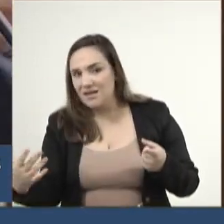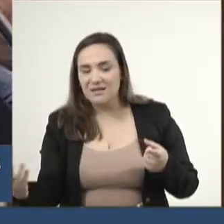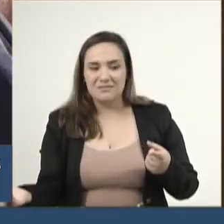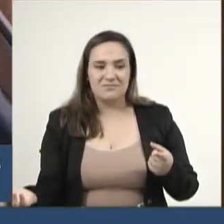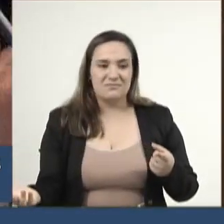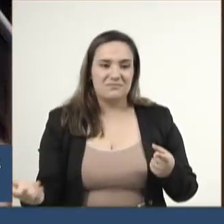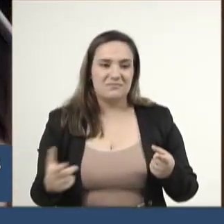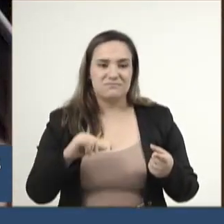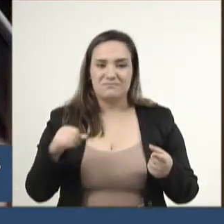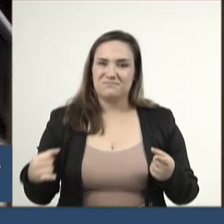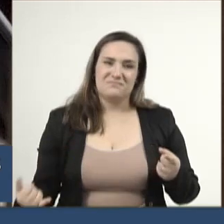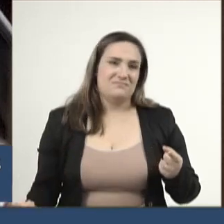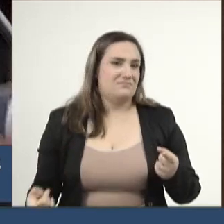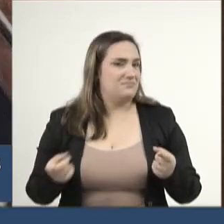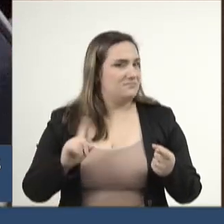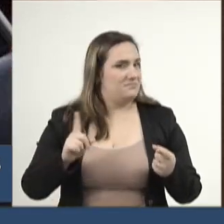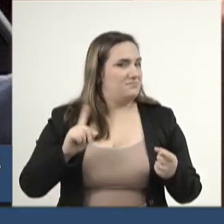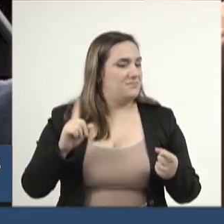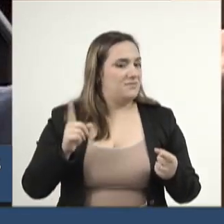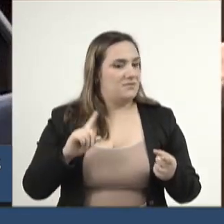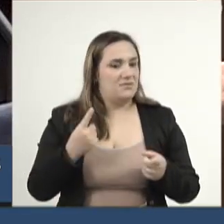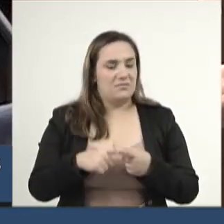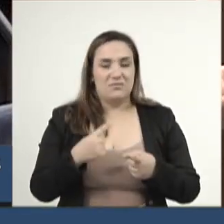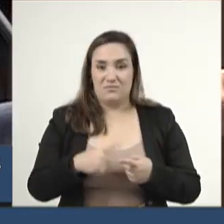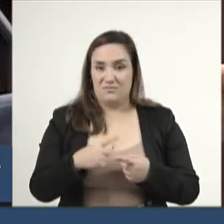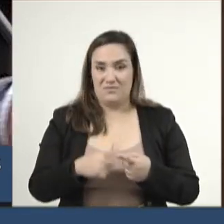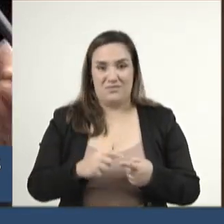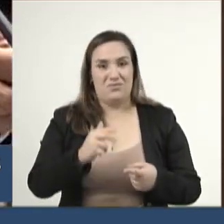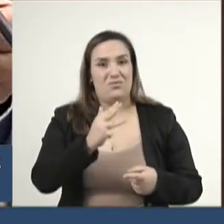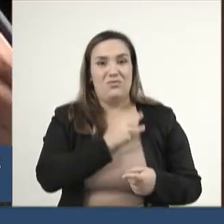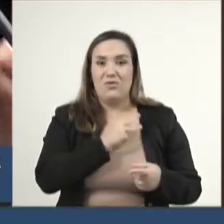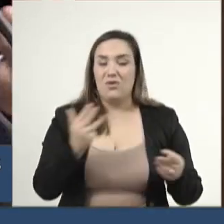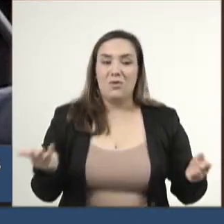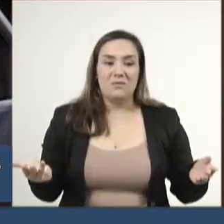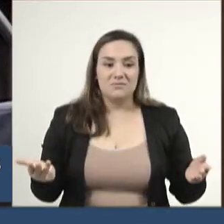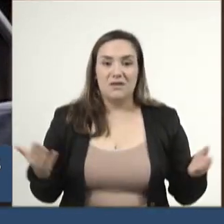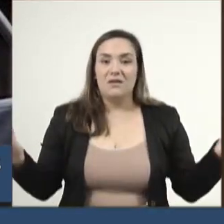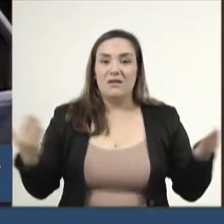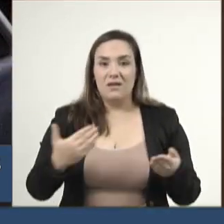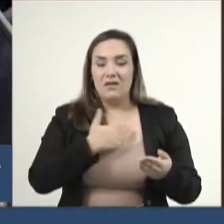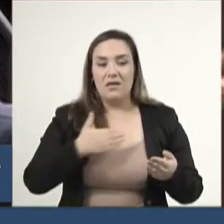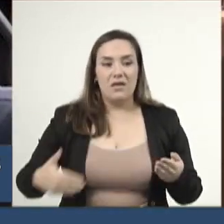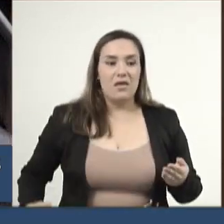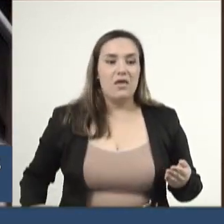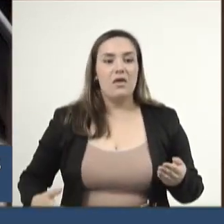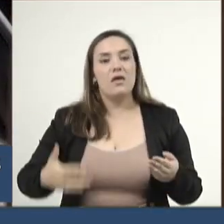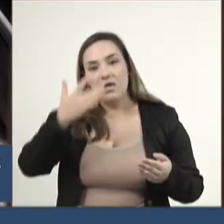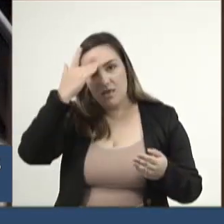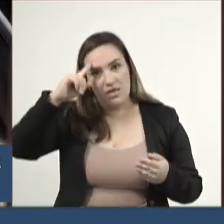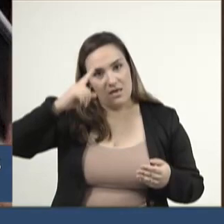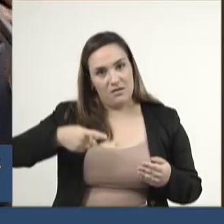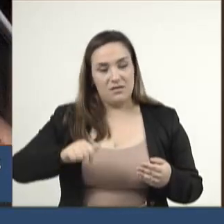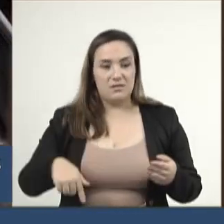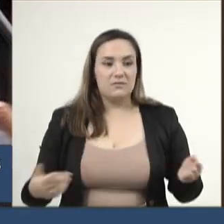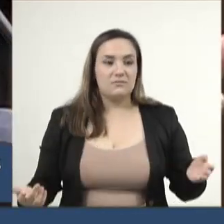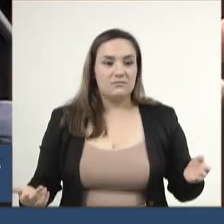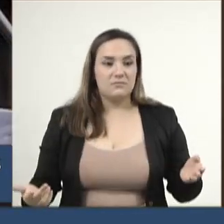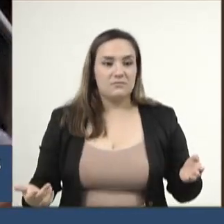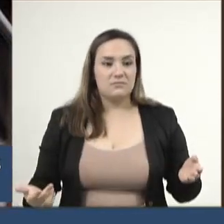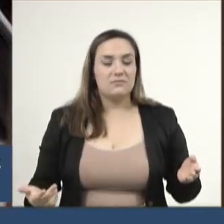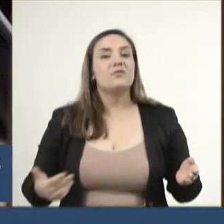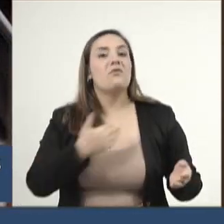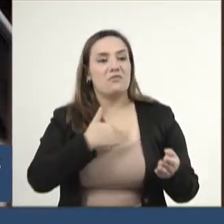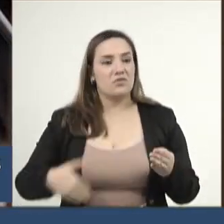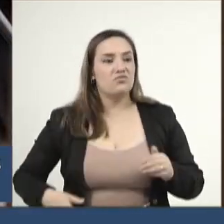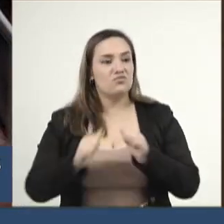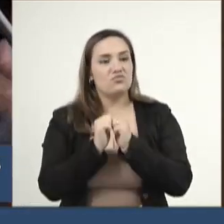isso é fichinha, porque o Lula está governando com quem manda no país, que ele está governando com o